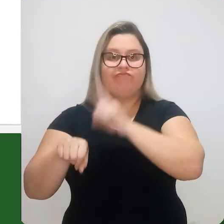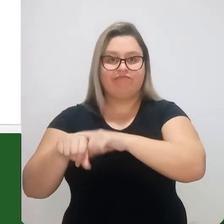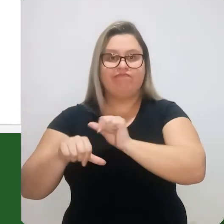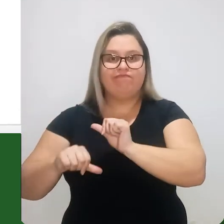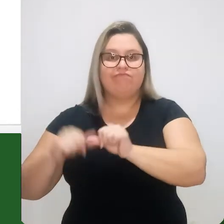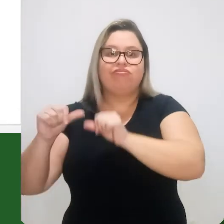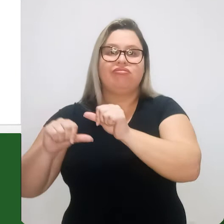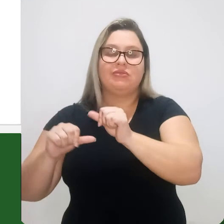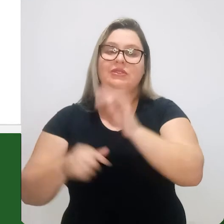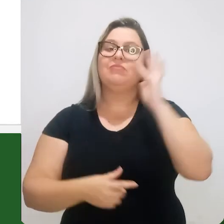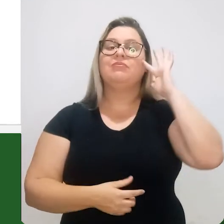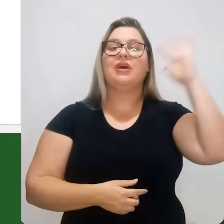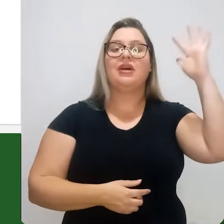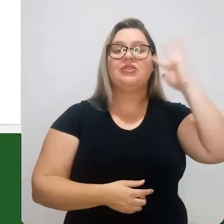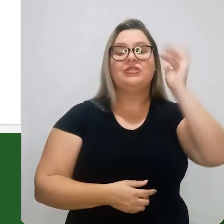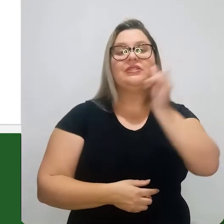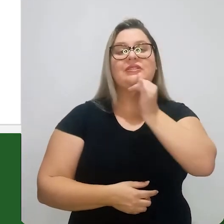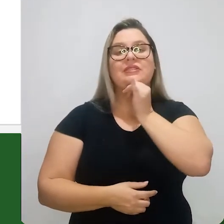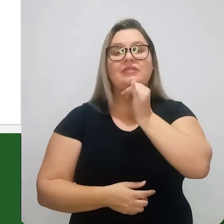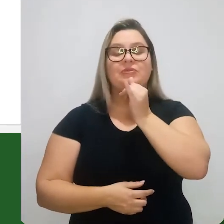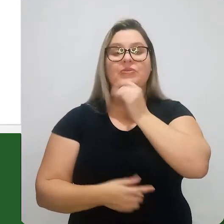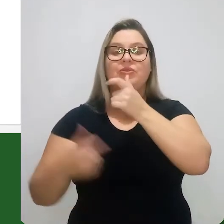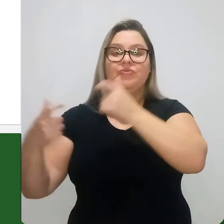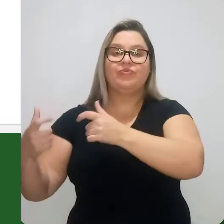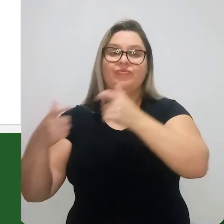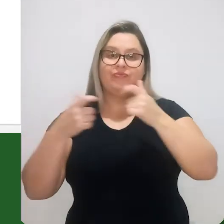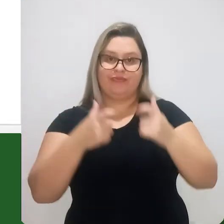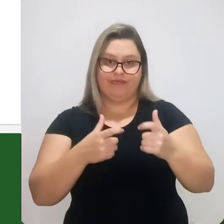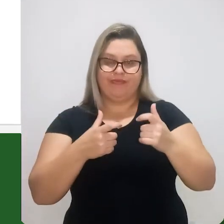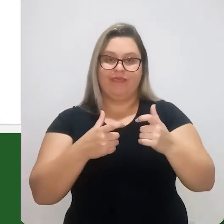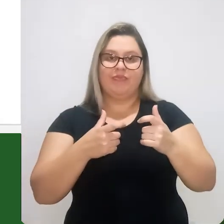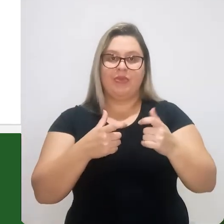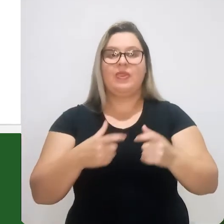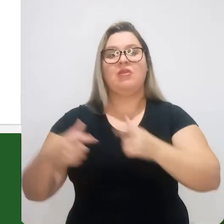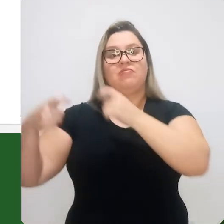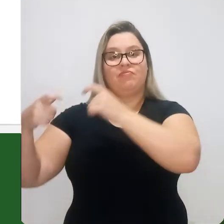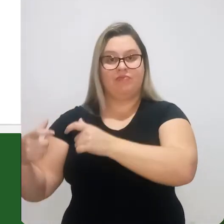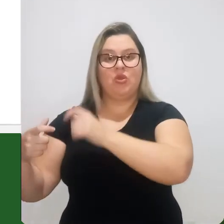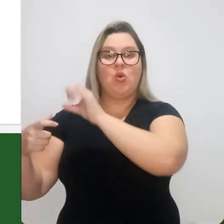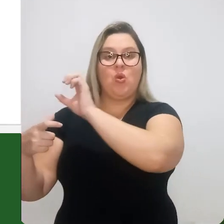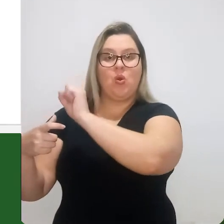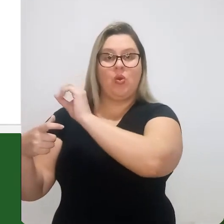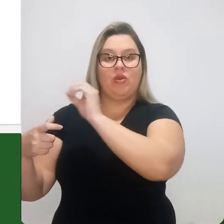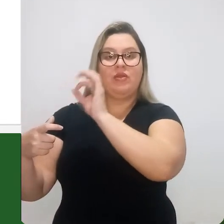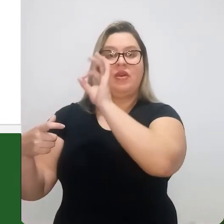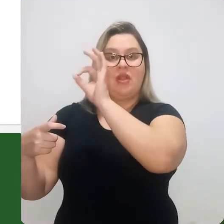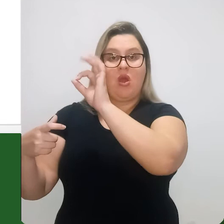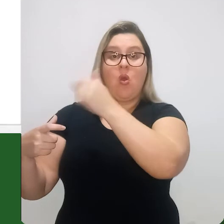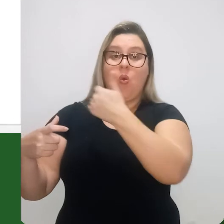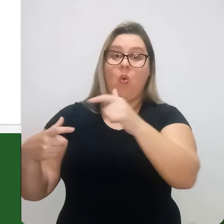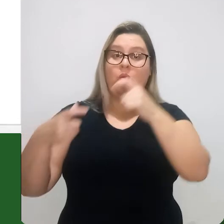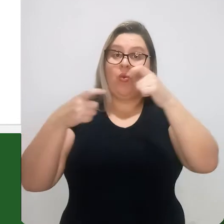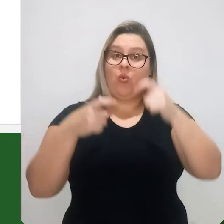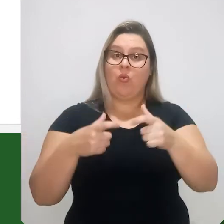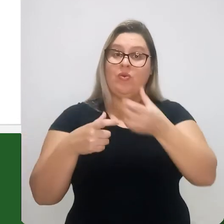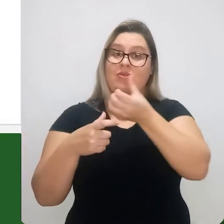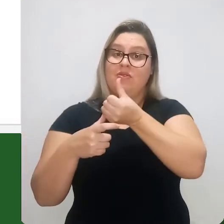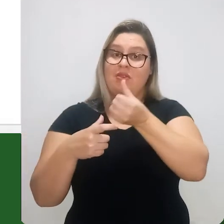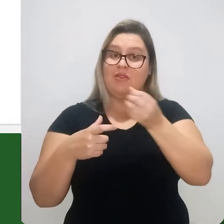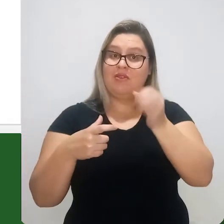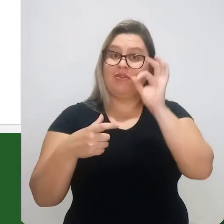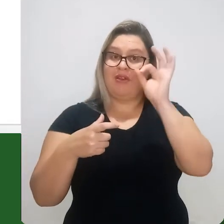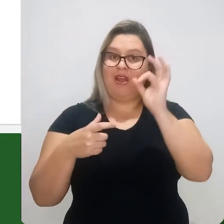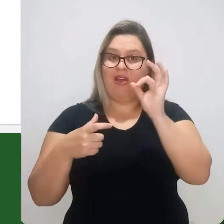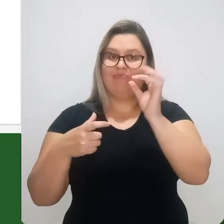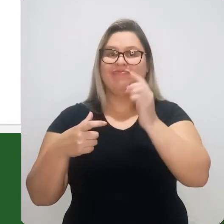imediata. Ou seja, vamos imaginar o seguinte, que nós temos dois ambientes, um ambiente a 800 graus e um ambiente